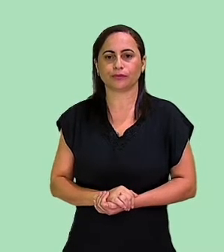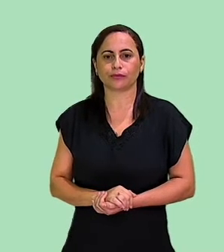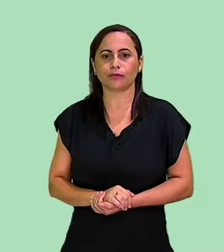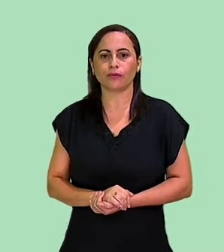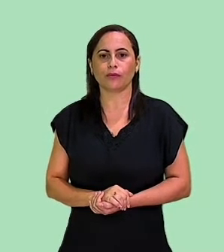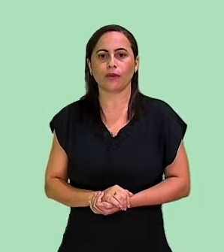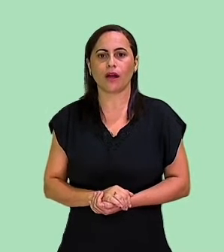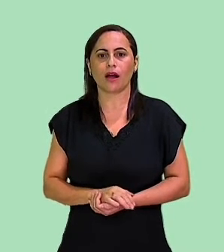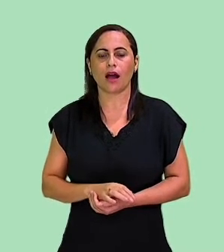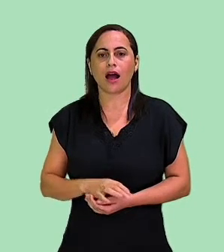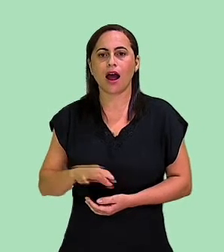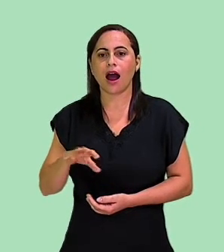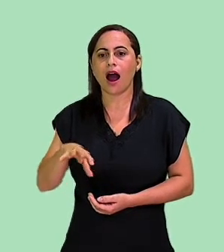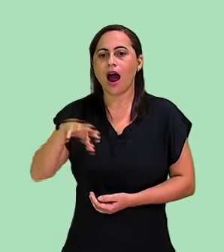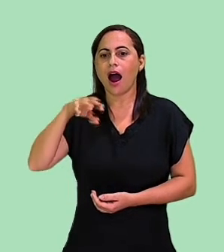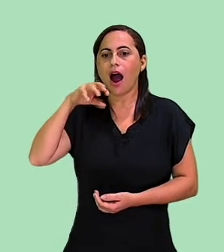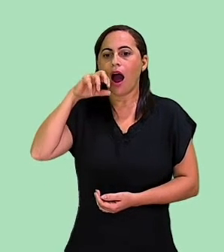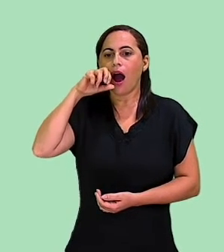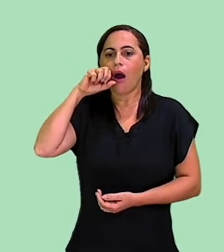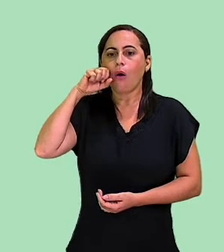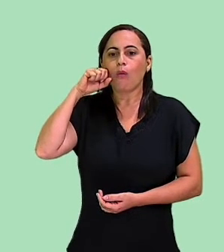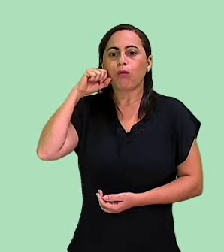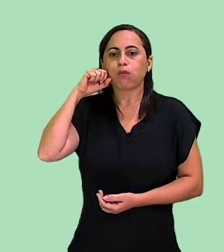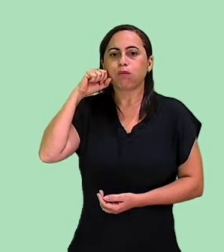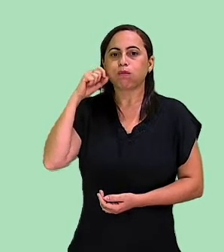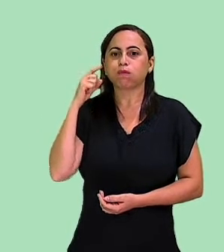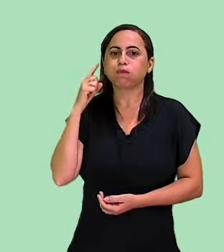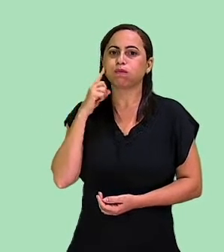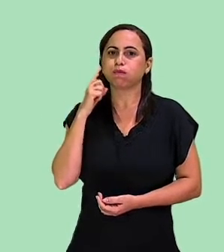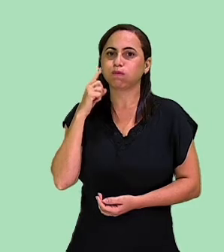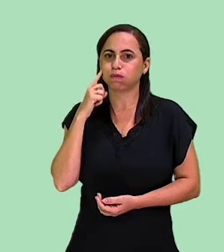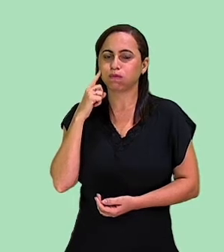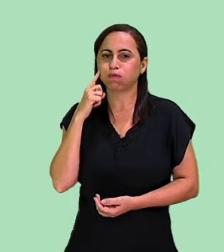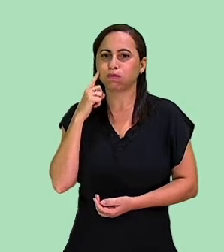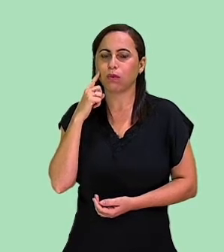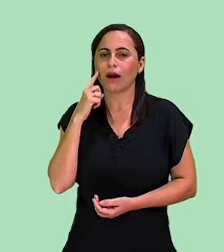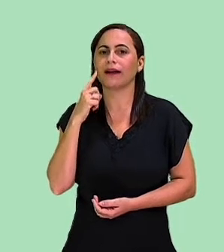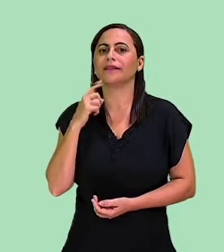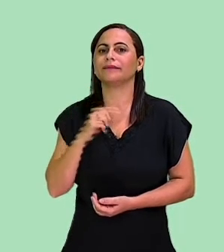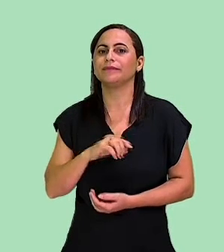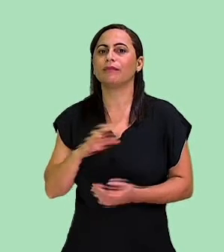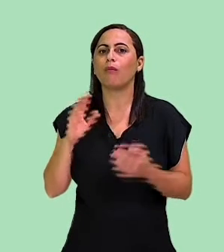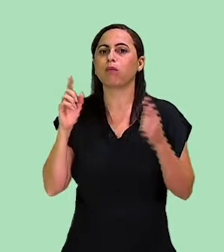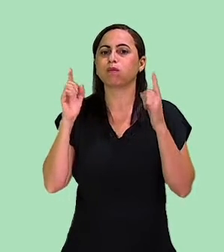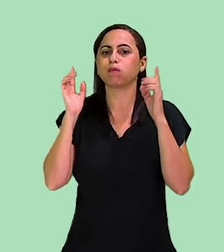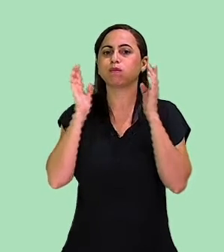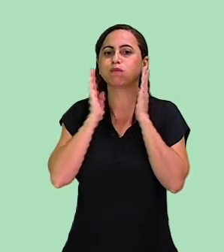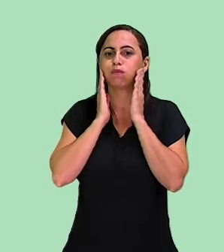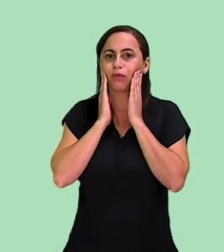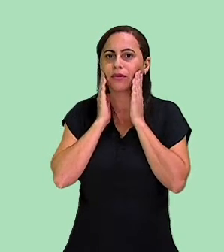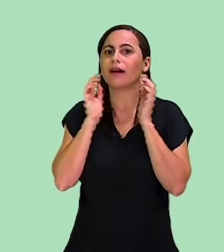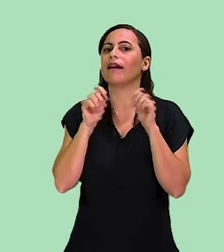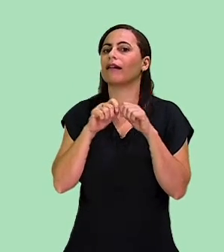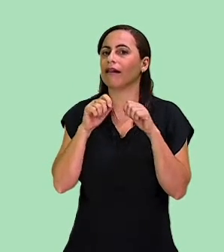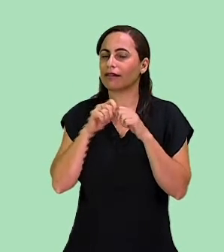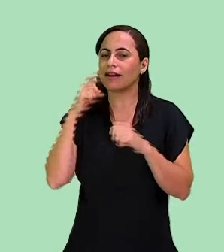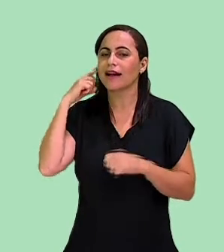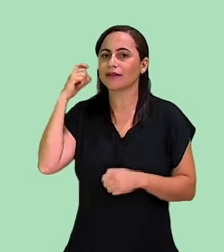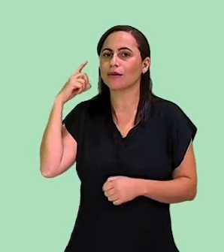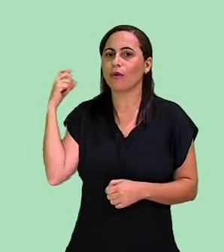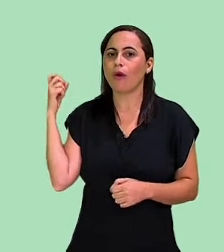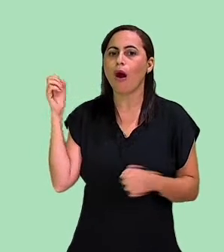Encher a bochecha de ar. Quando enchemos a boca de ar e apertamos, produz um som.